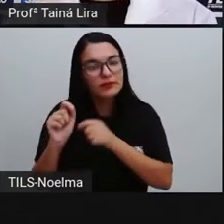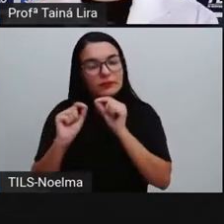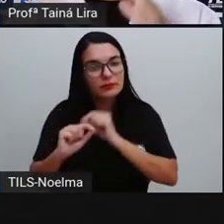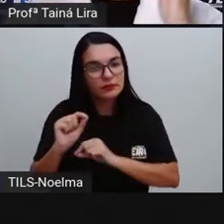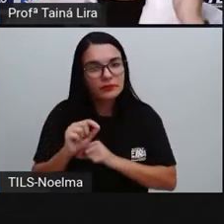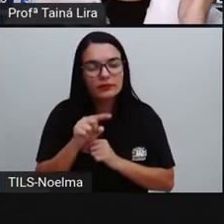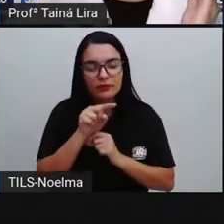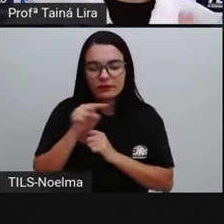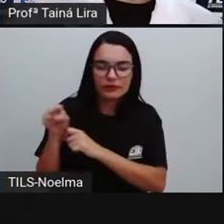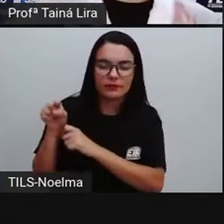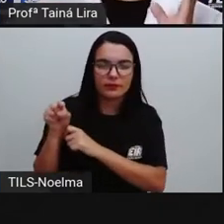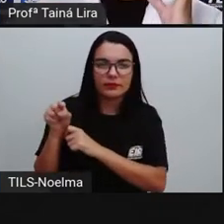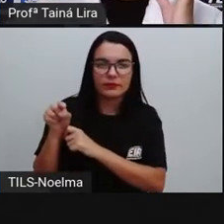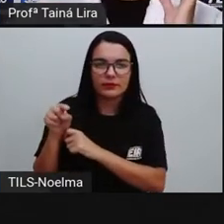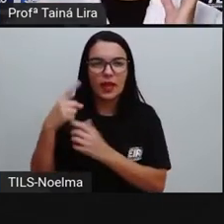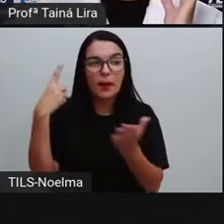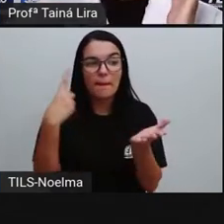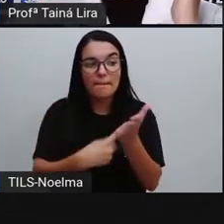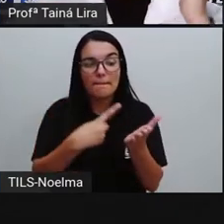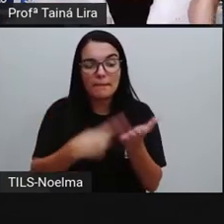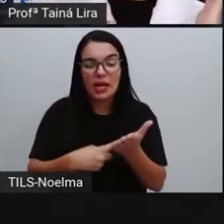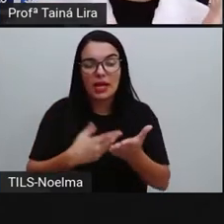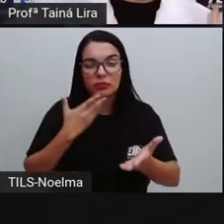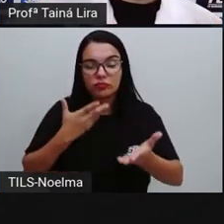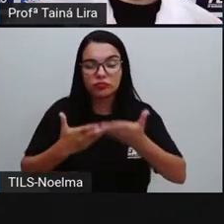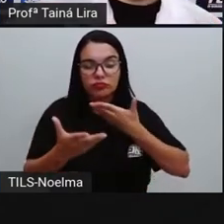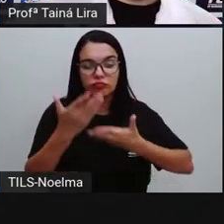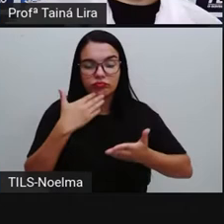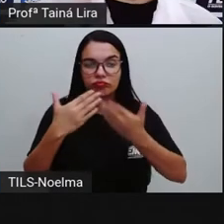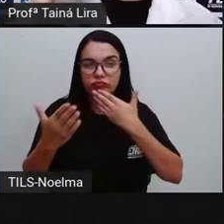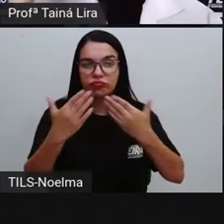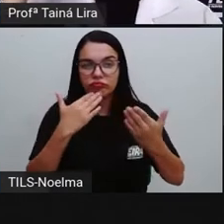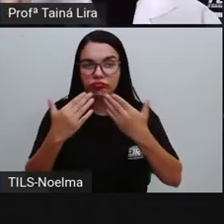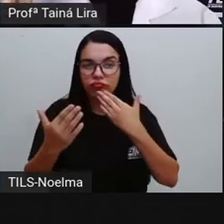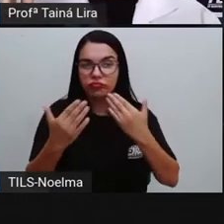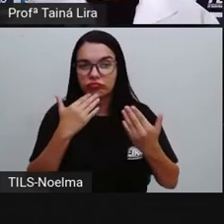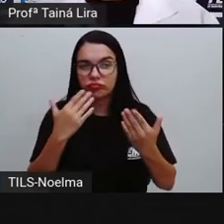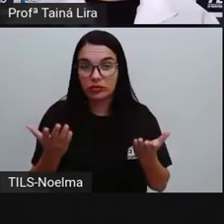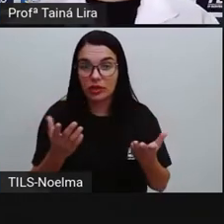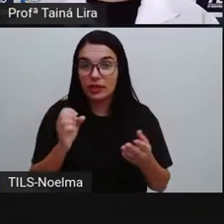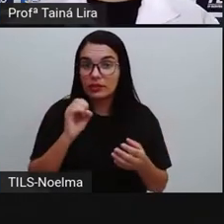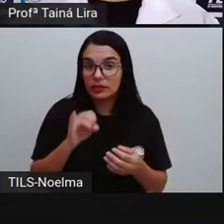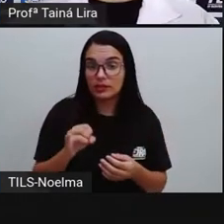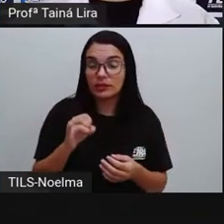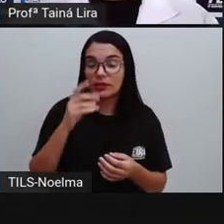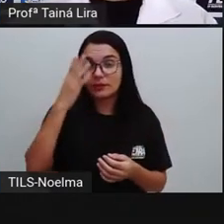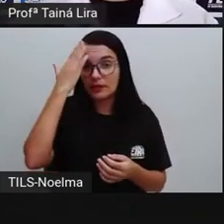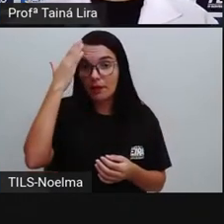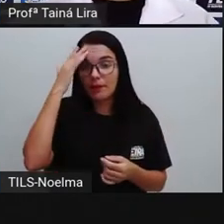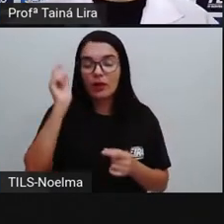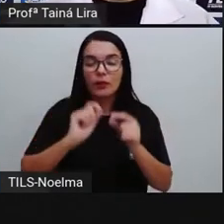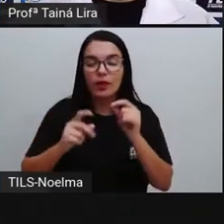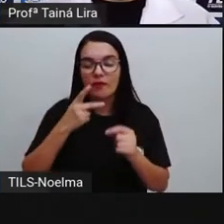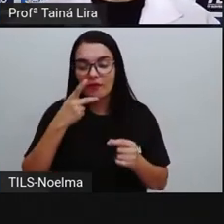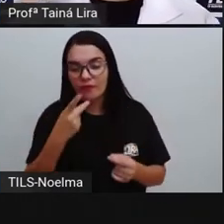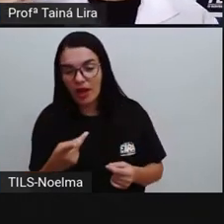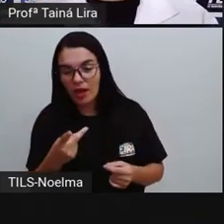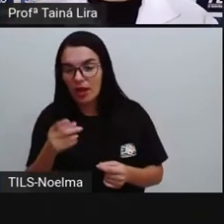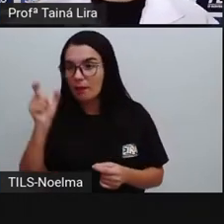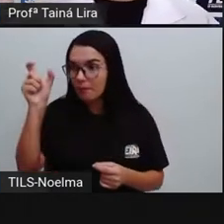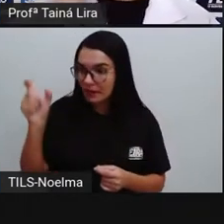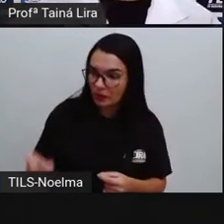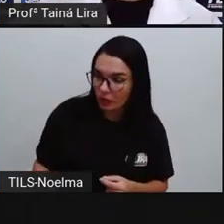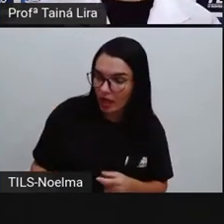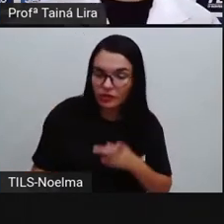função de marcar o diálogo para a gente saber qual é a fala do narrador, qual é a fala do personagem, tá bom? Ele